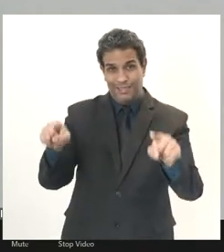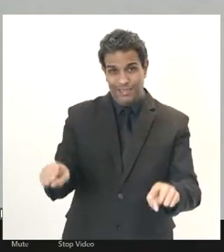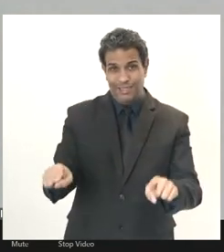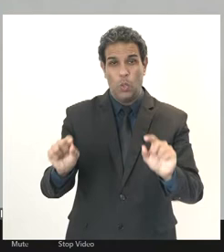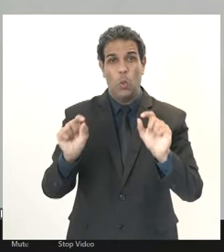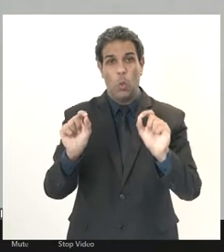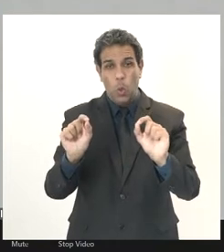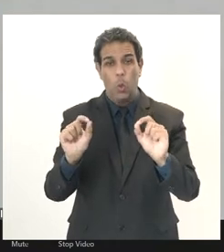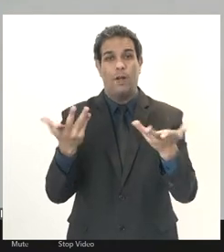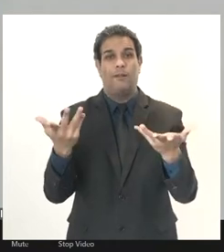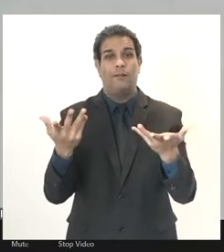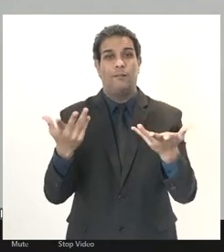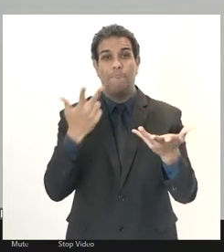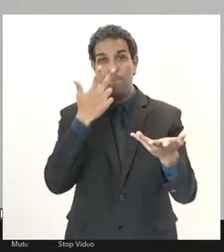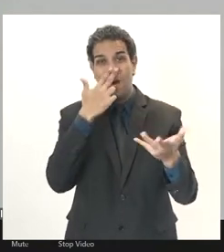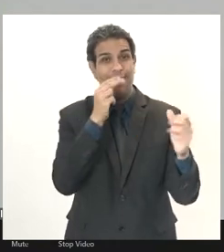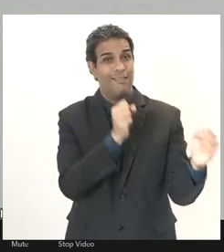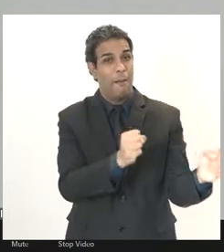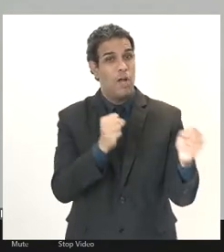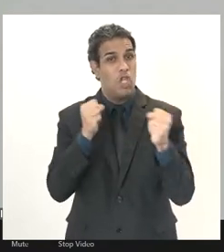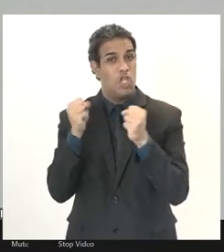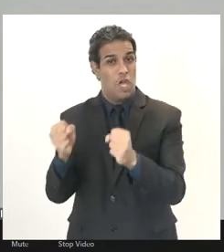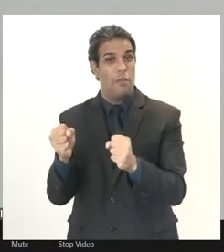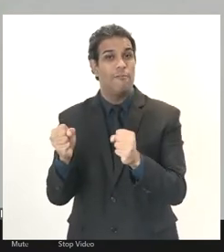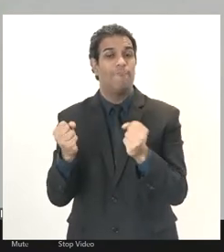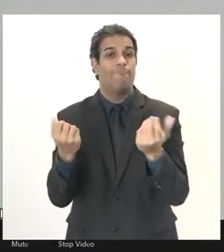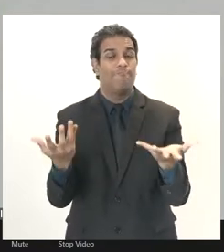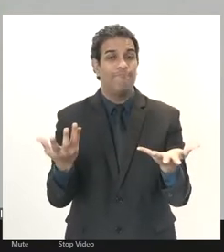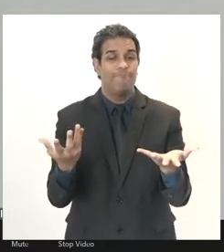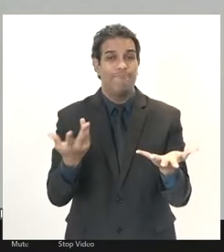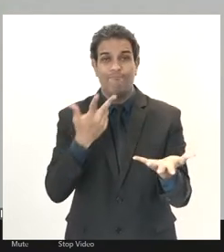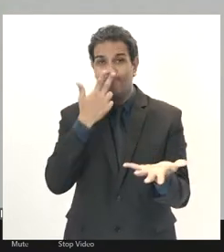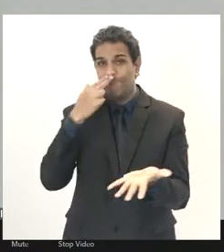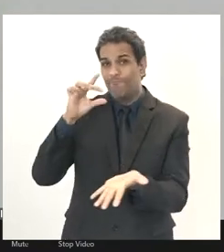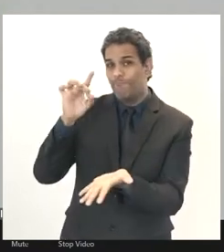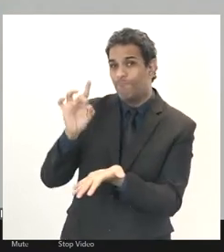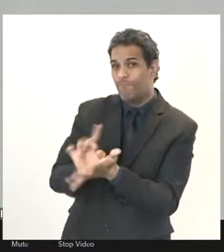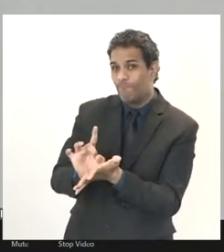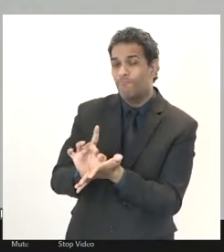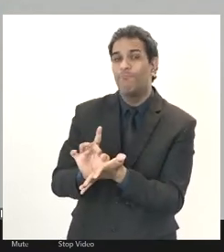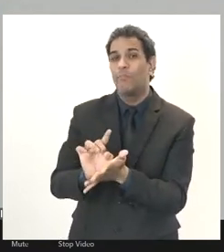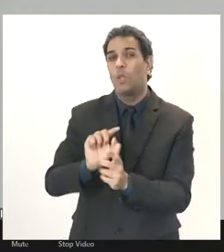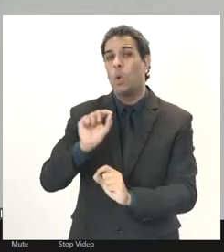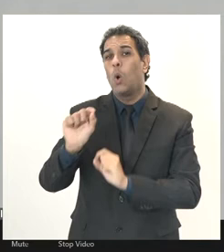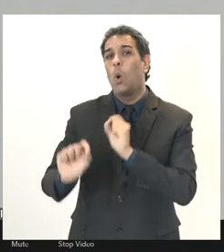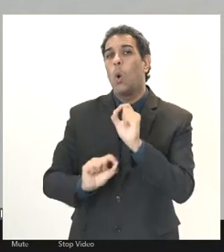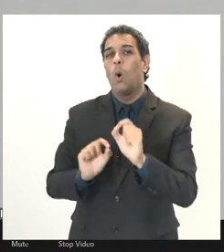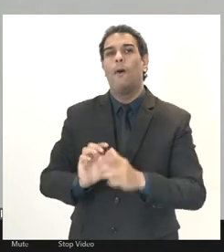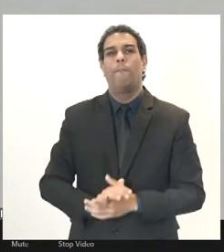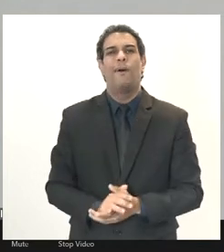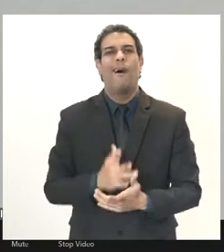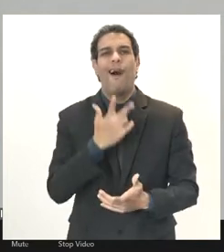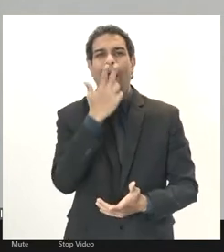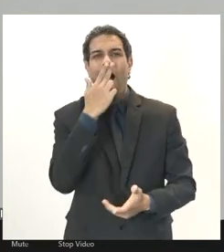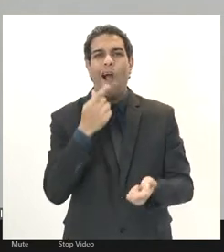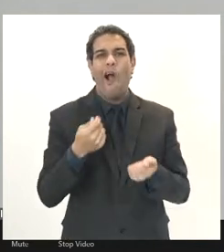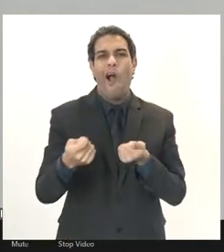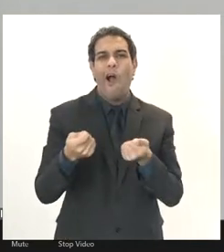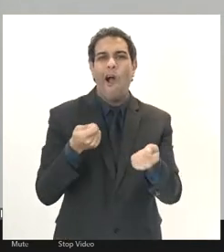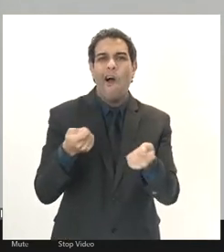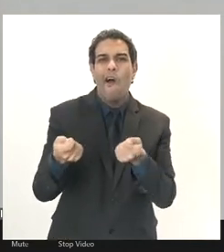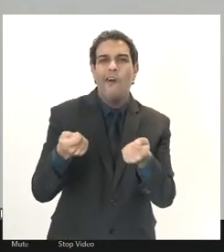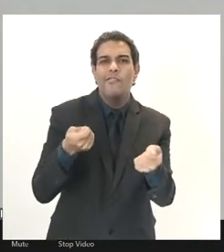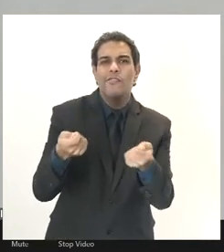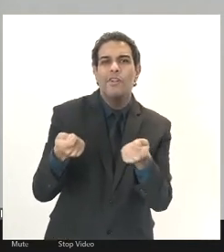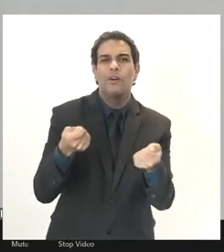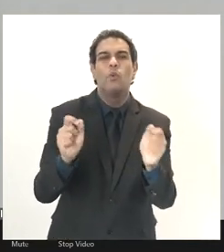a um poder que na verdade é uma forma de controlar o